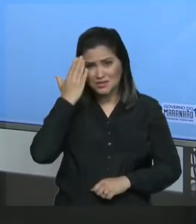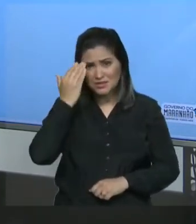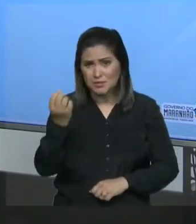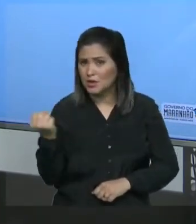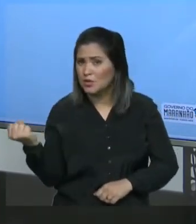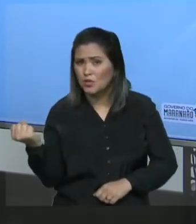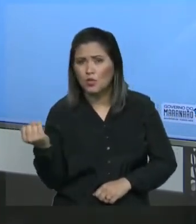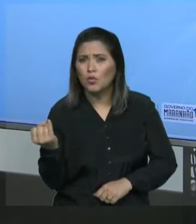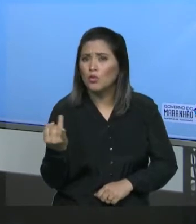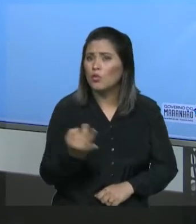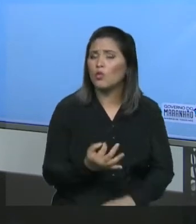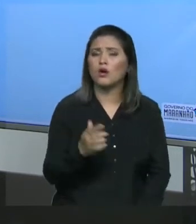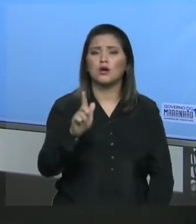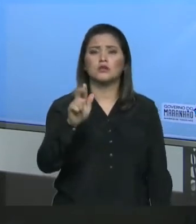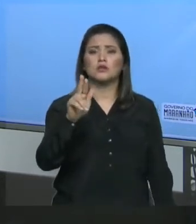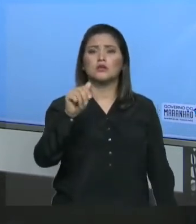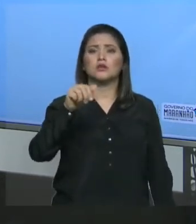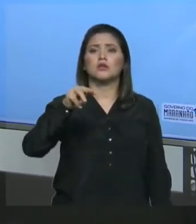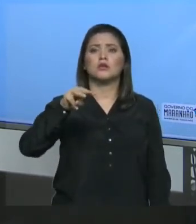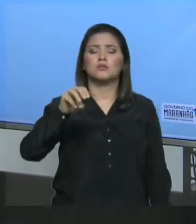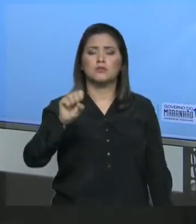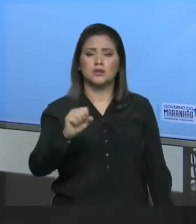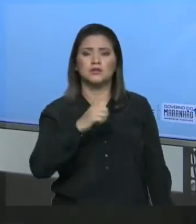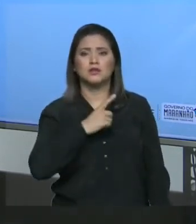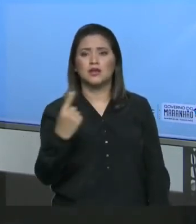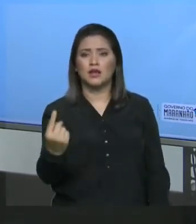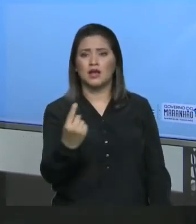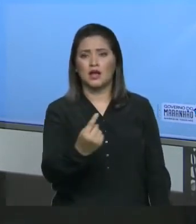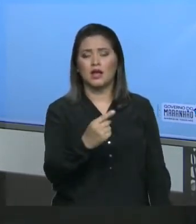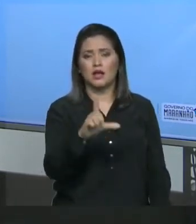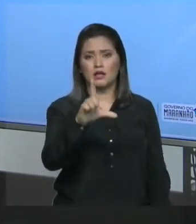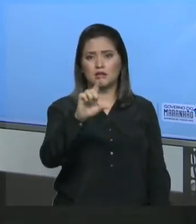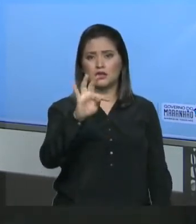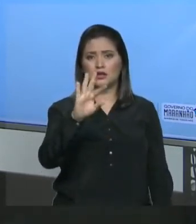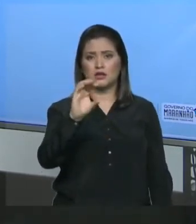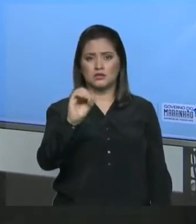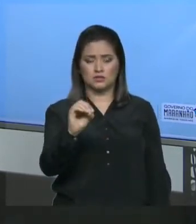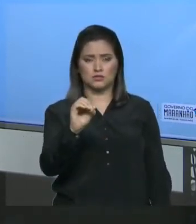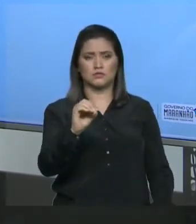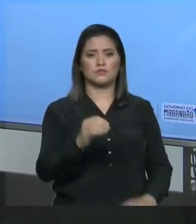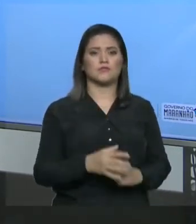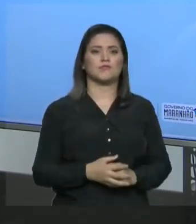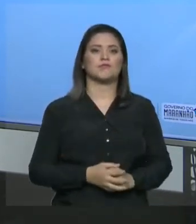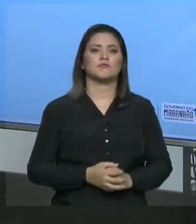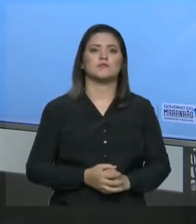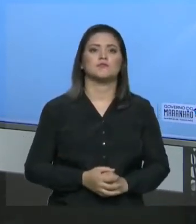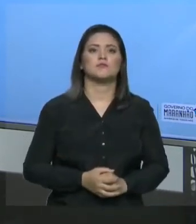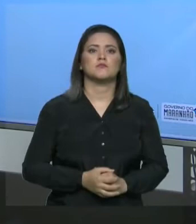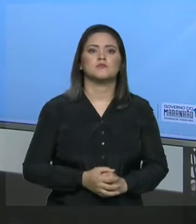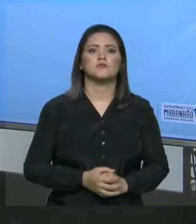gramas por litro. Ele quer a concentração comum. Concentração comum, vocês sabem que é,